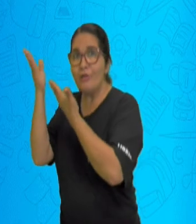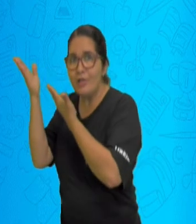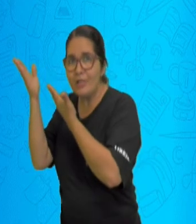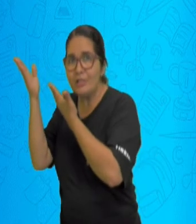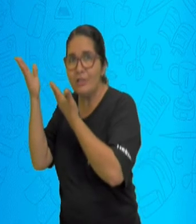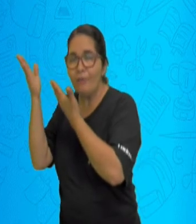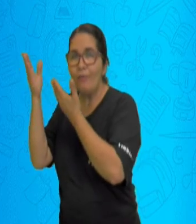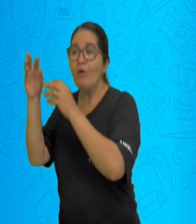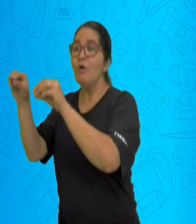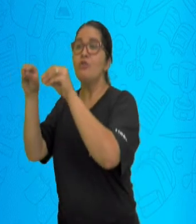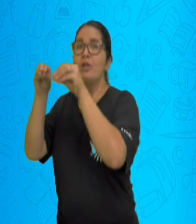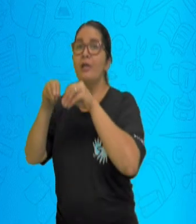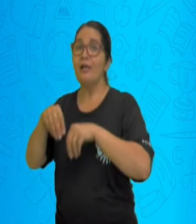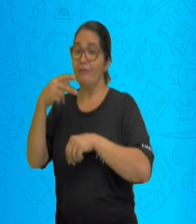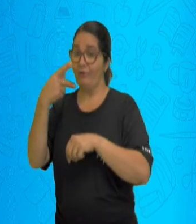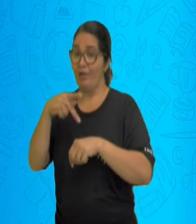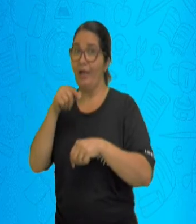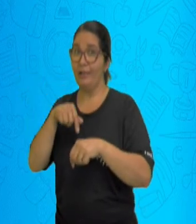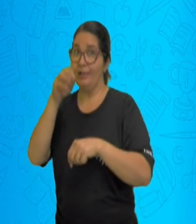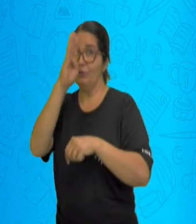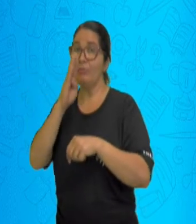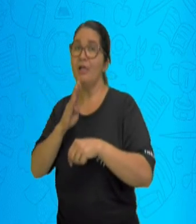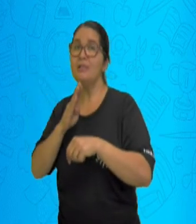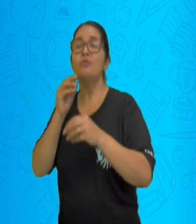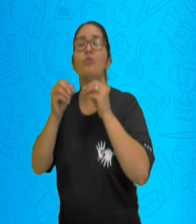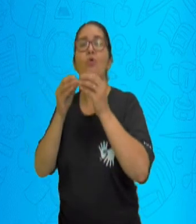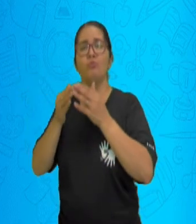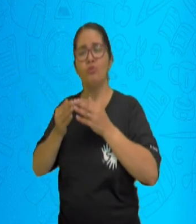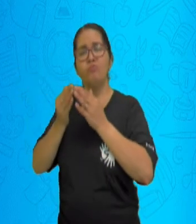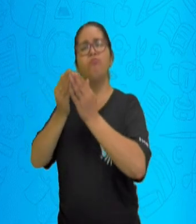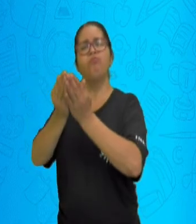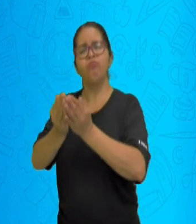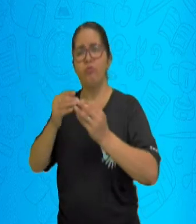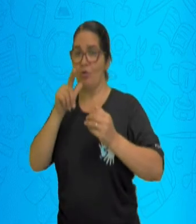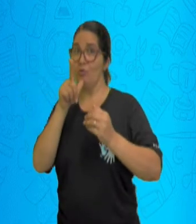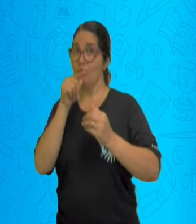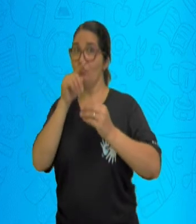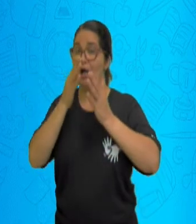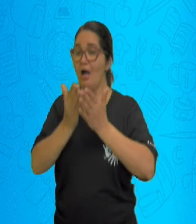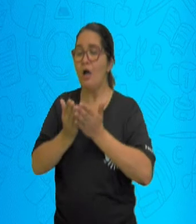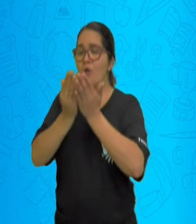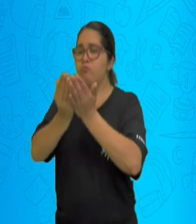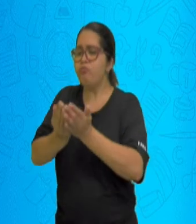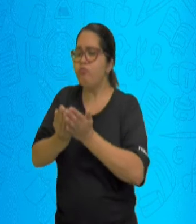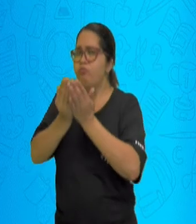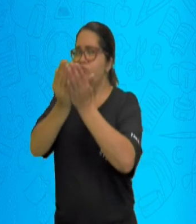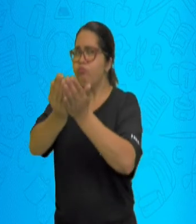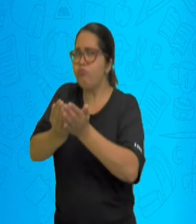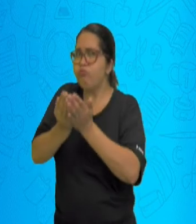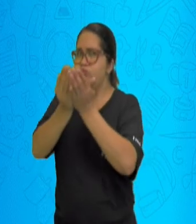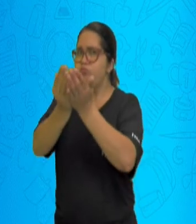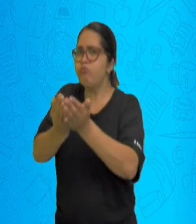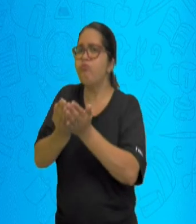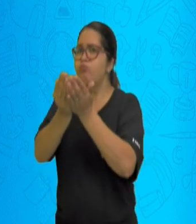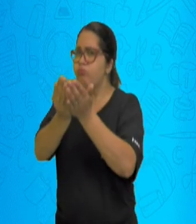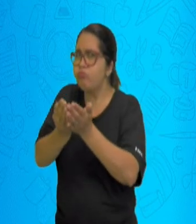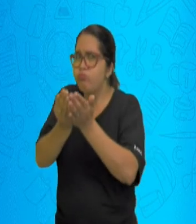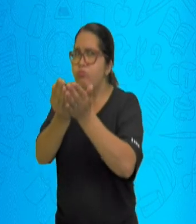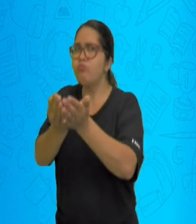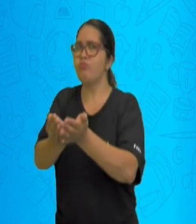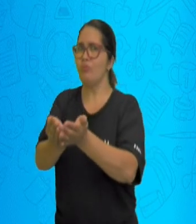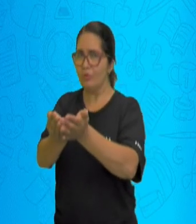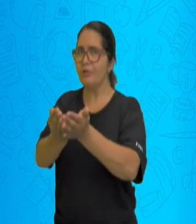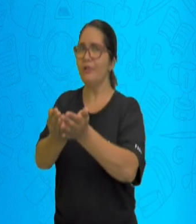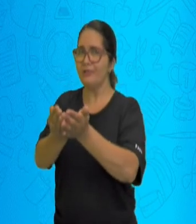sempre com o mesmo intuito, buscar novos projetos de vida, melhoria de vida, porque o seu país não estava